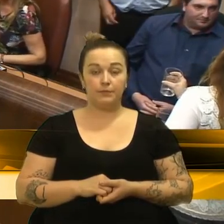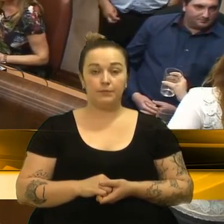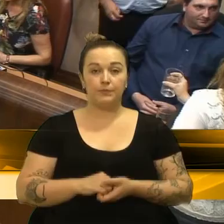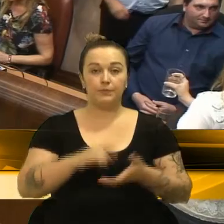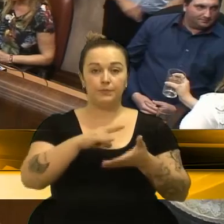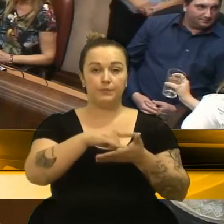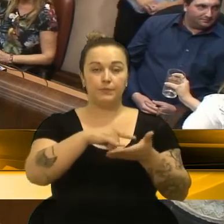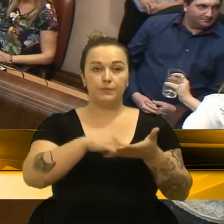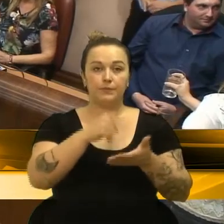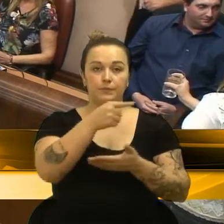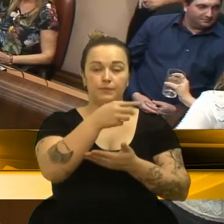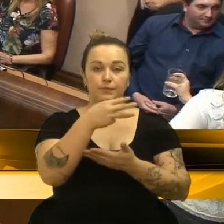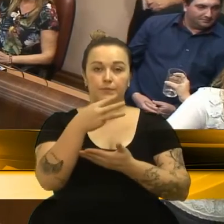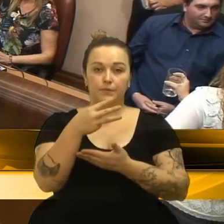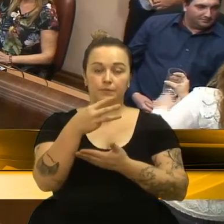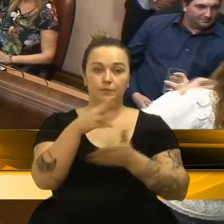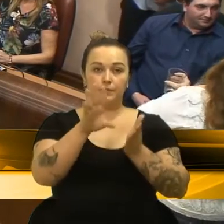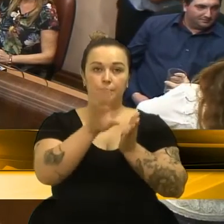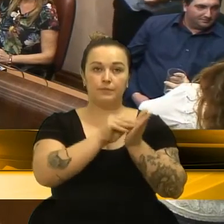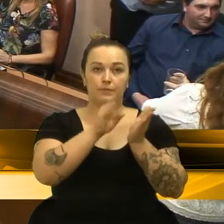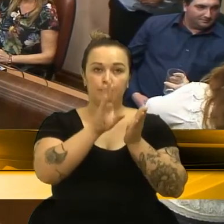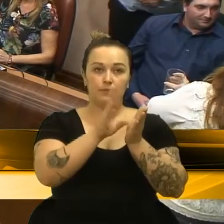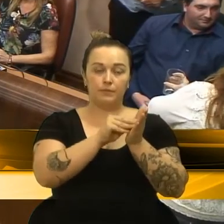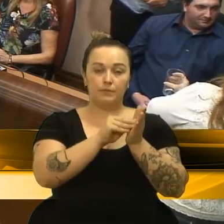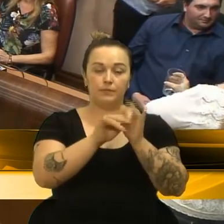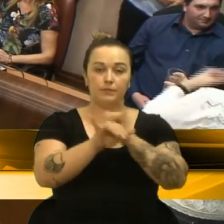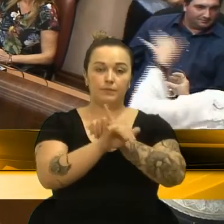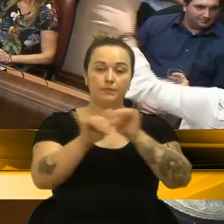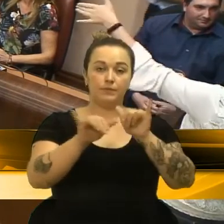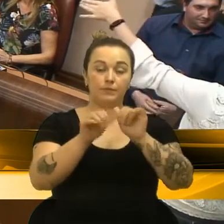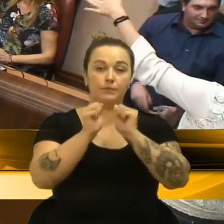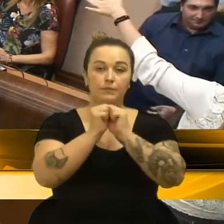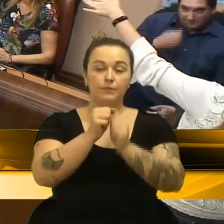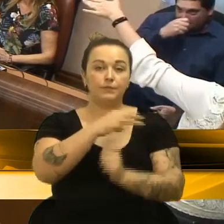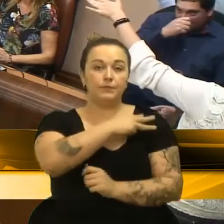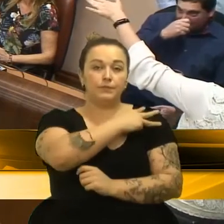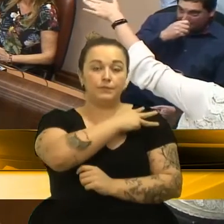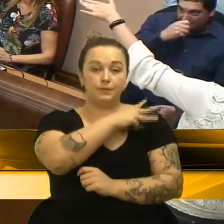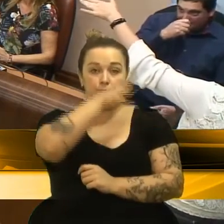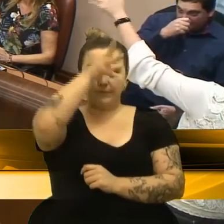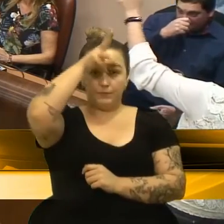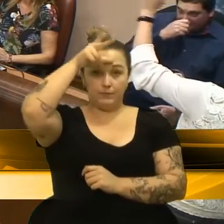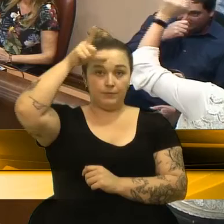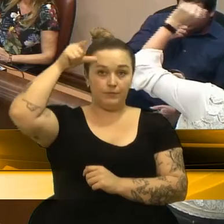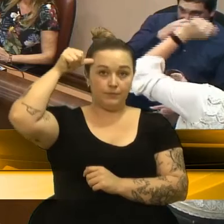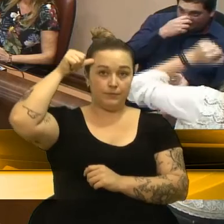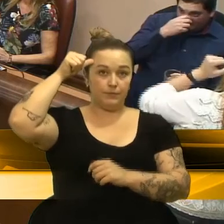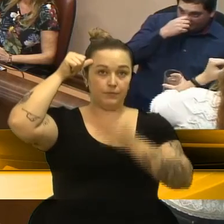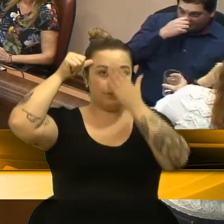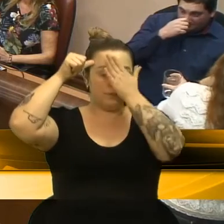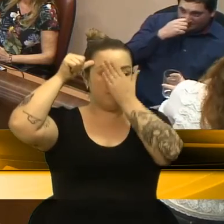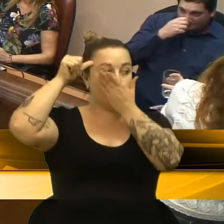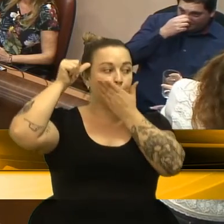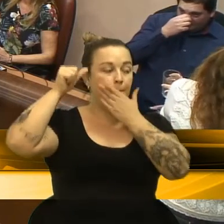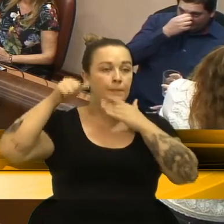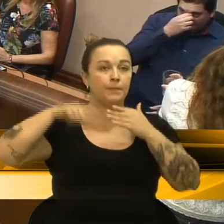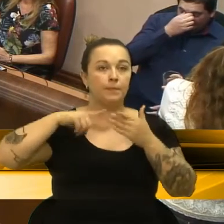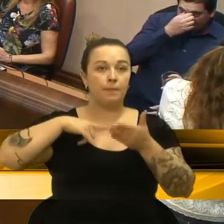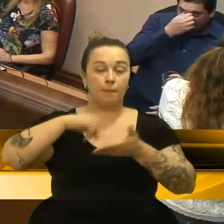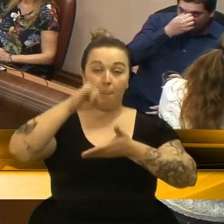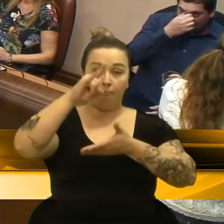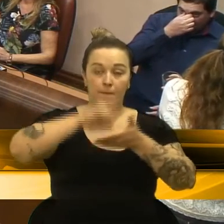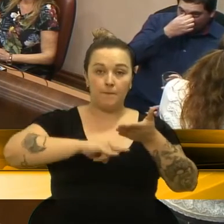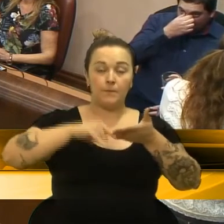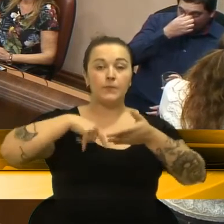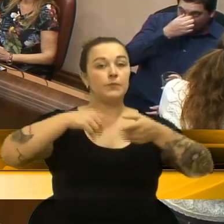Documento 13, cópias do TAC, aditivos e termos de audiência com o Ministério Público Estadual e o Ministério Público Federal. Termo de compromisso e